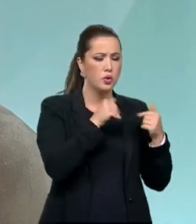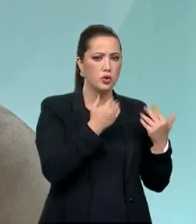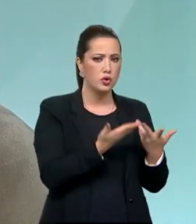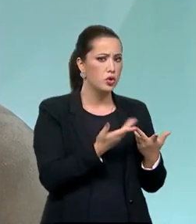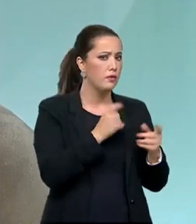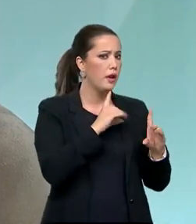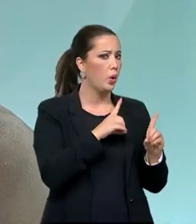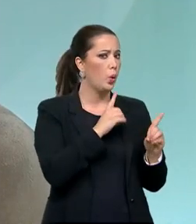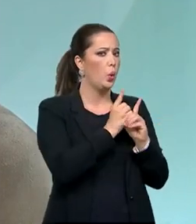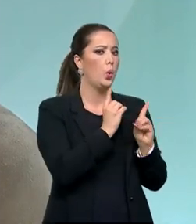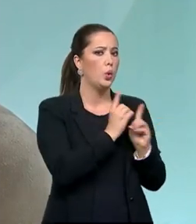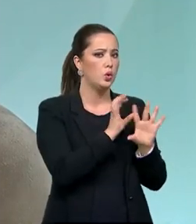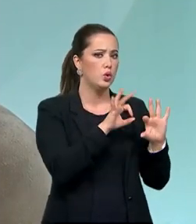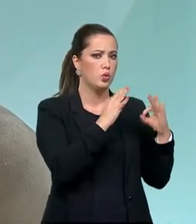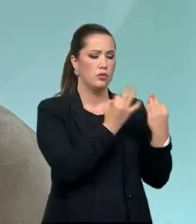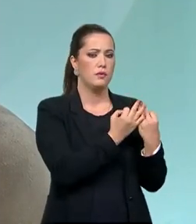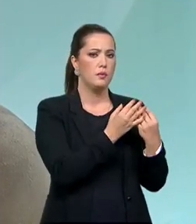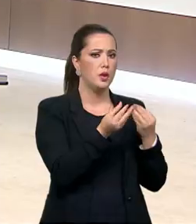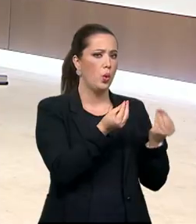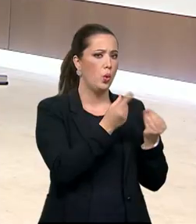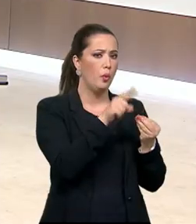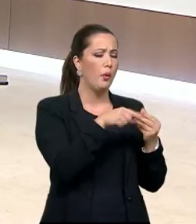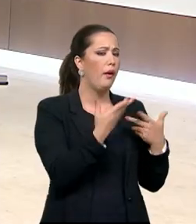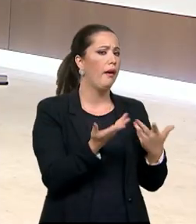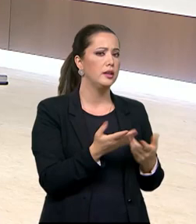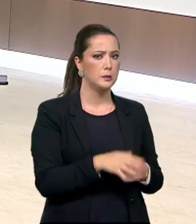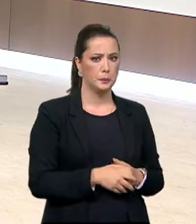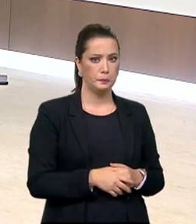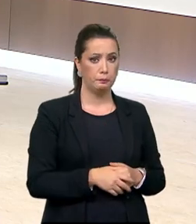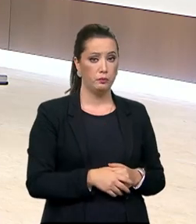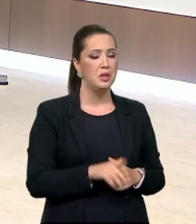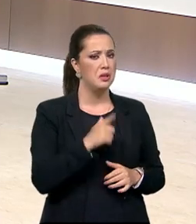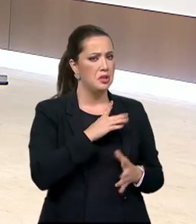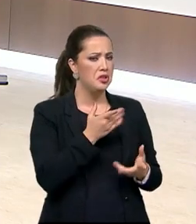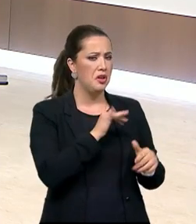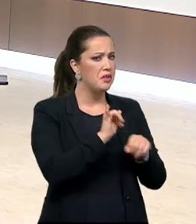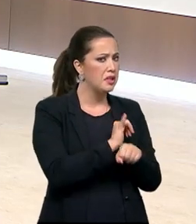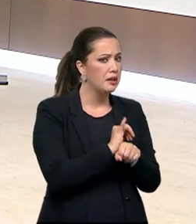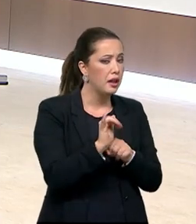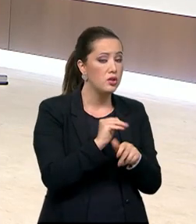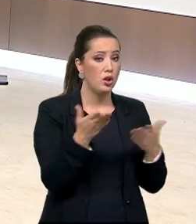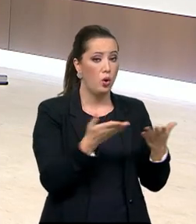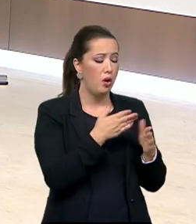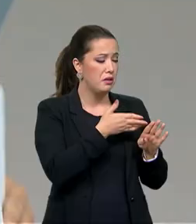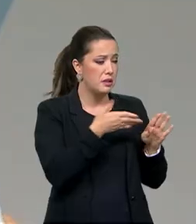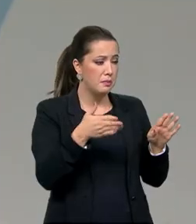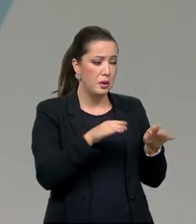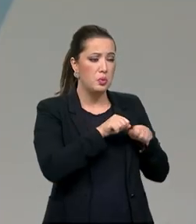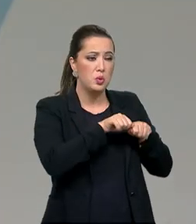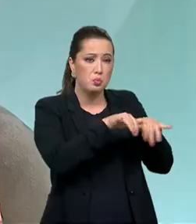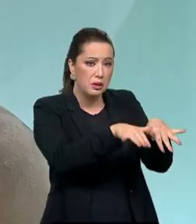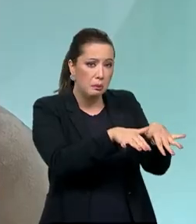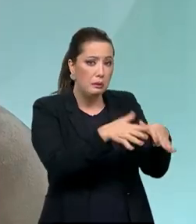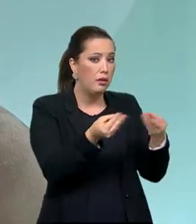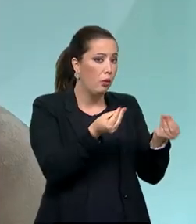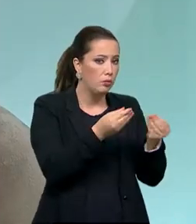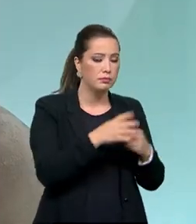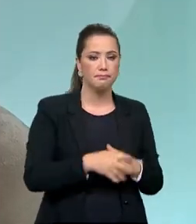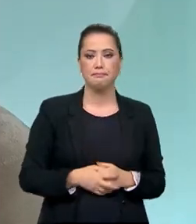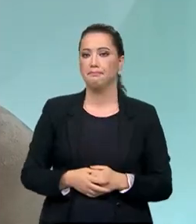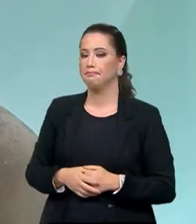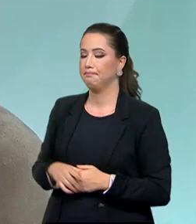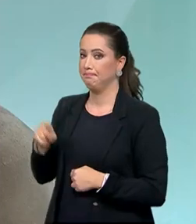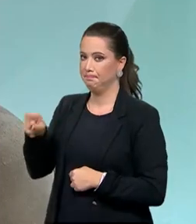encontros familiares. Como é que está funcionando? Houve alguma adaptação em relação à pandemia? Olha,